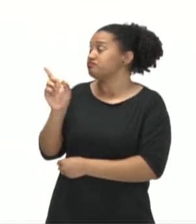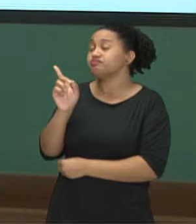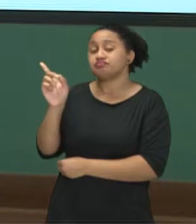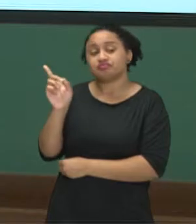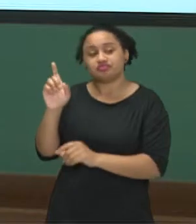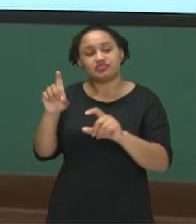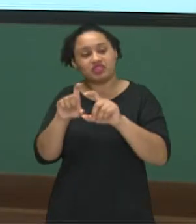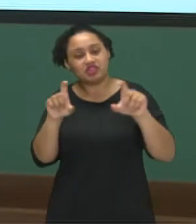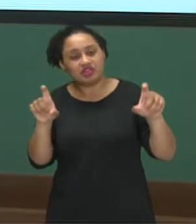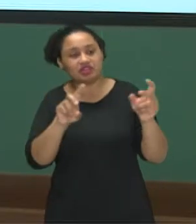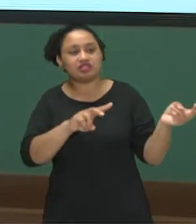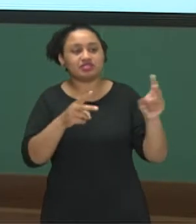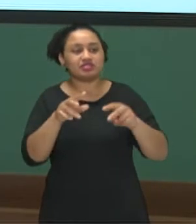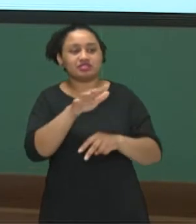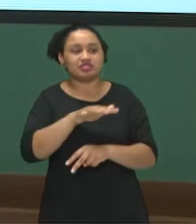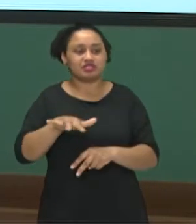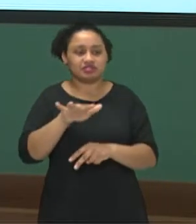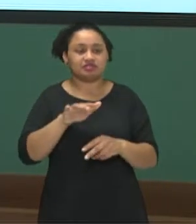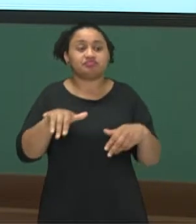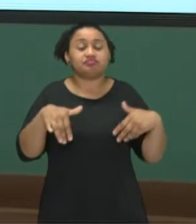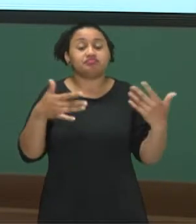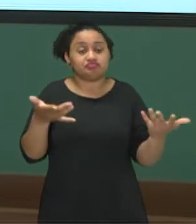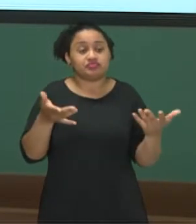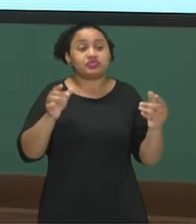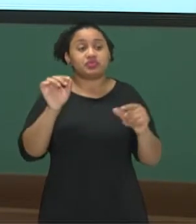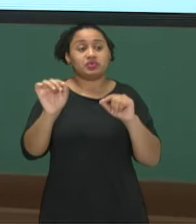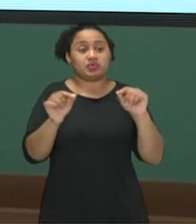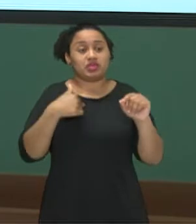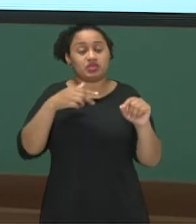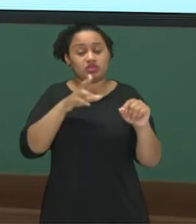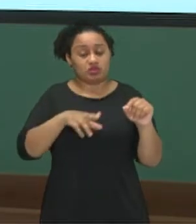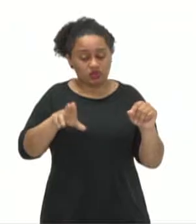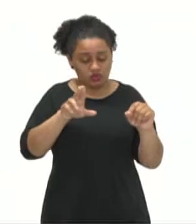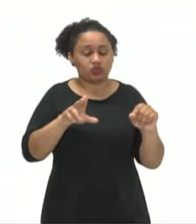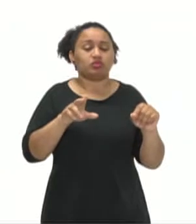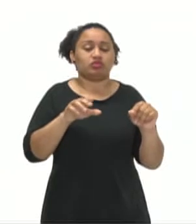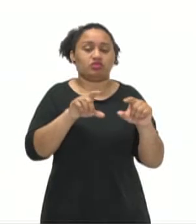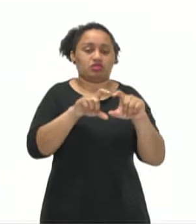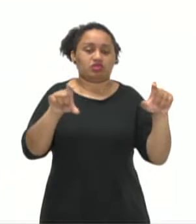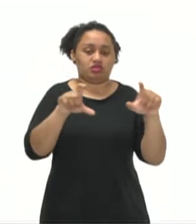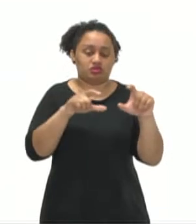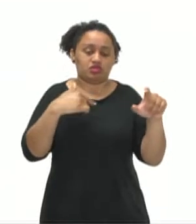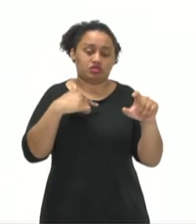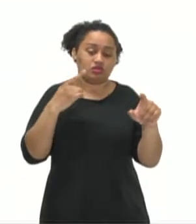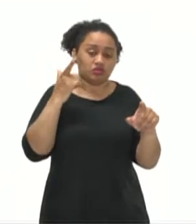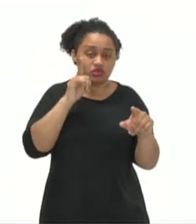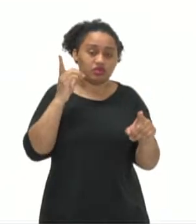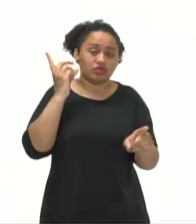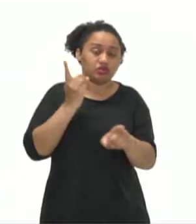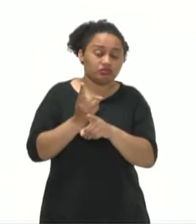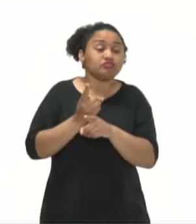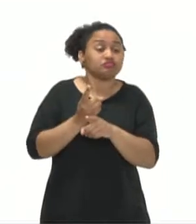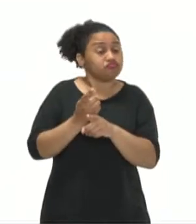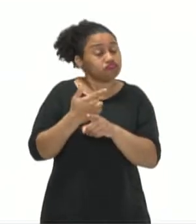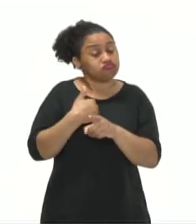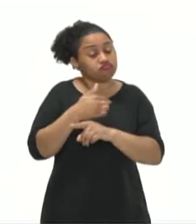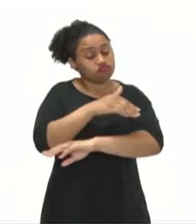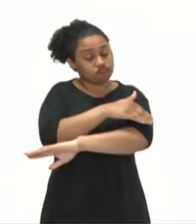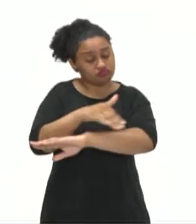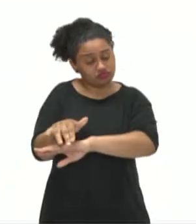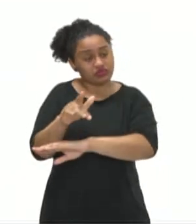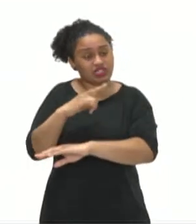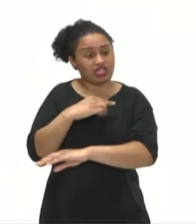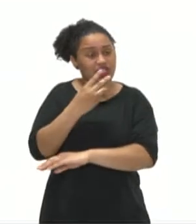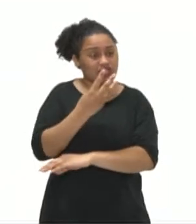traduz essa situação problema. Agora, utilizando a equação obtida na situação anterior, podemos dizer que a avenida tinha